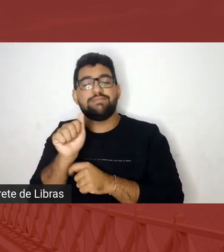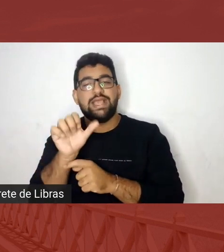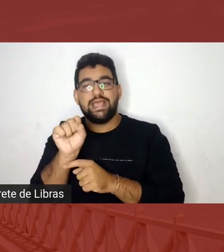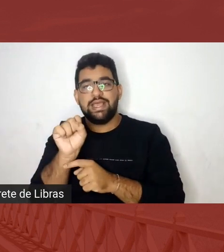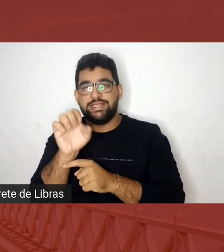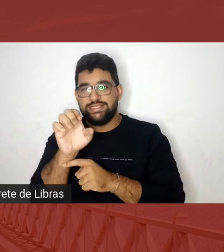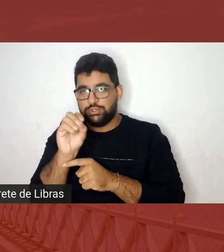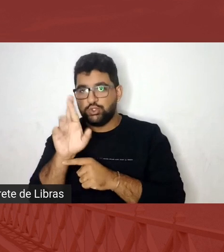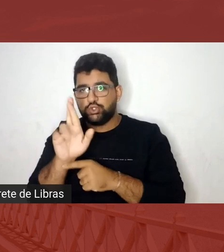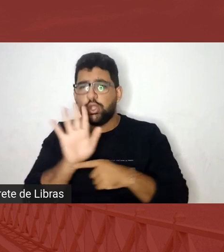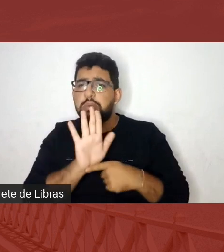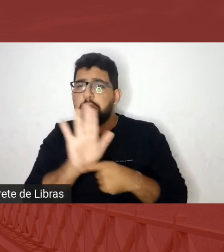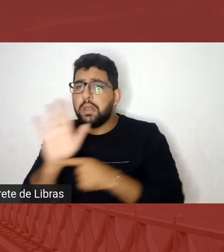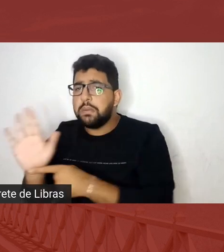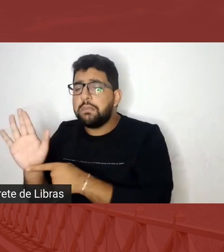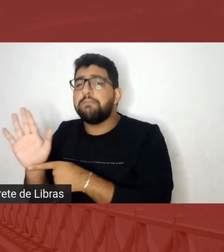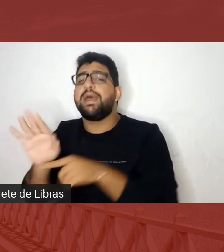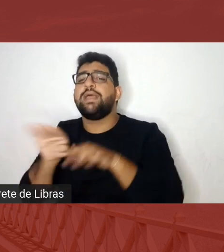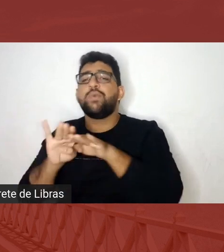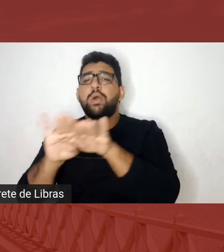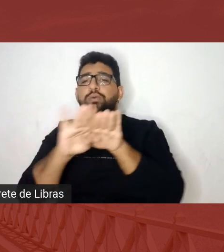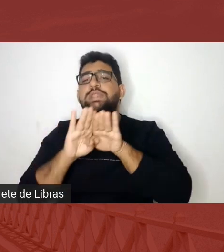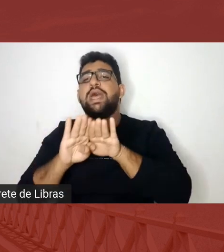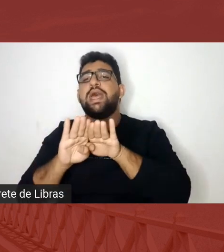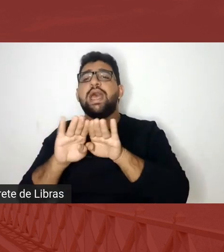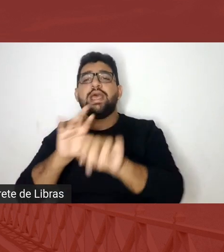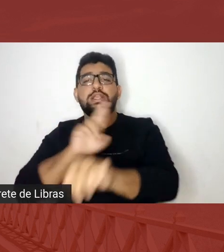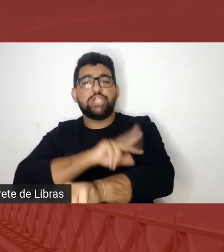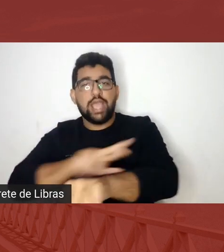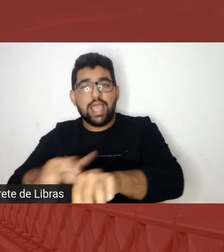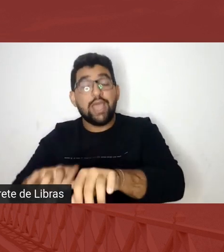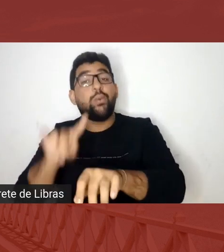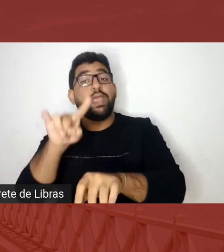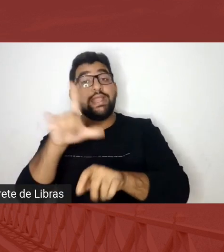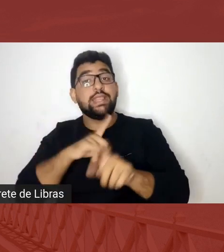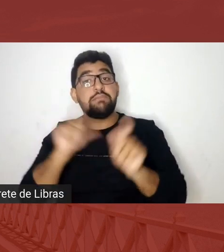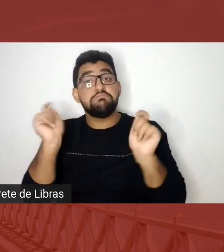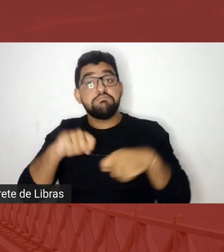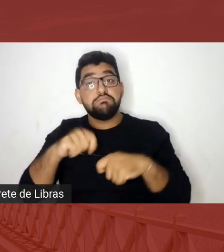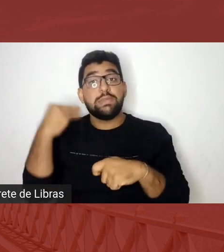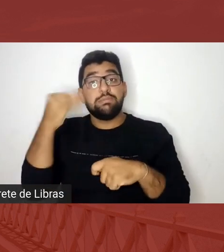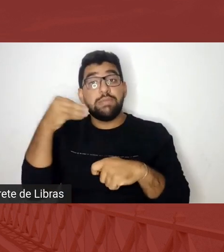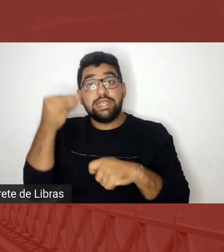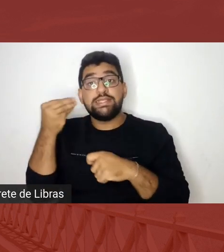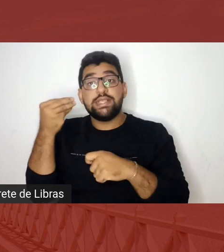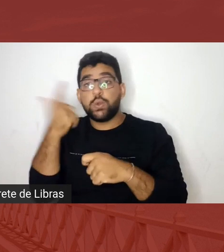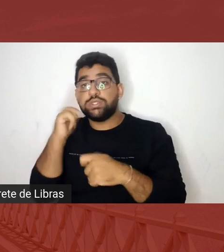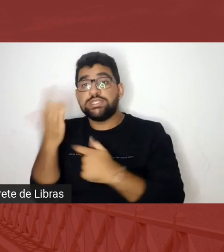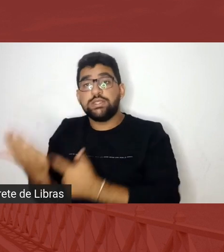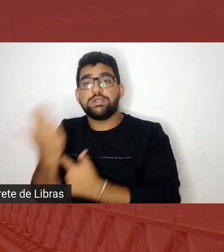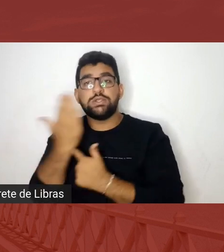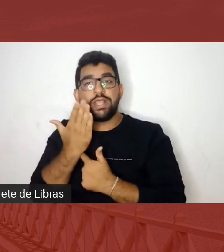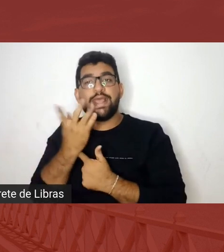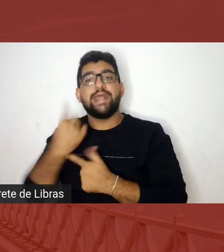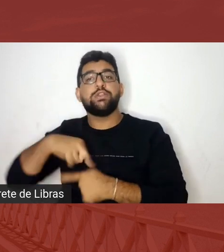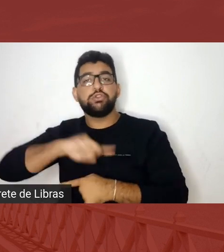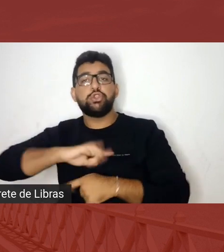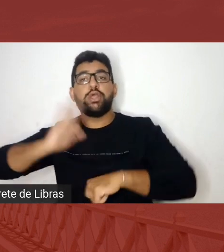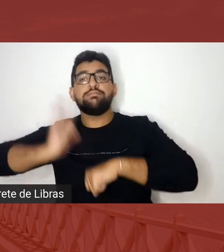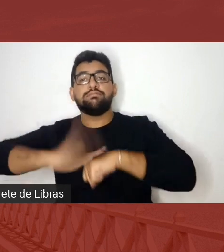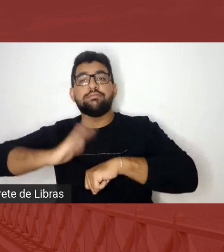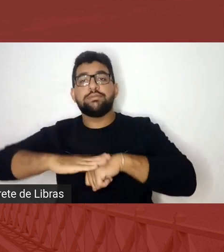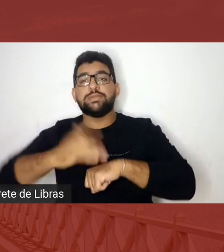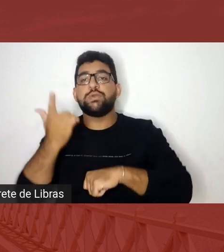viver lá dentro dessa pasta a experiência de nos ajudar a contar novas histórias de